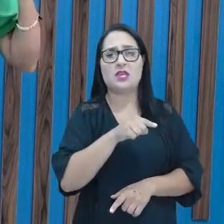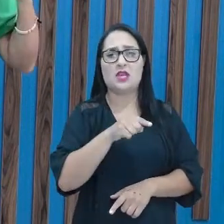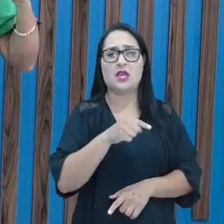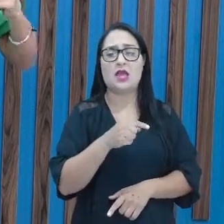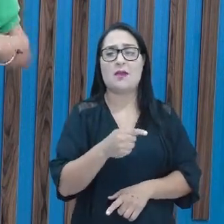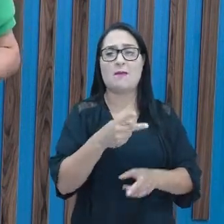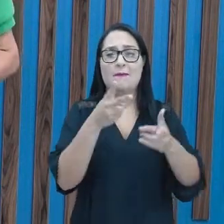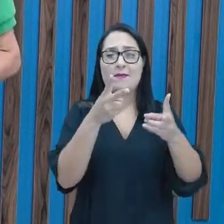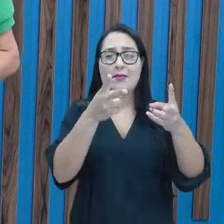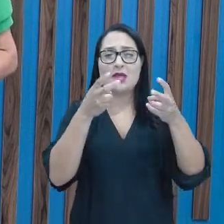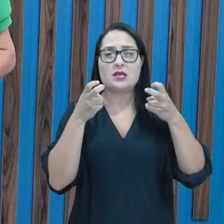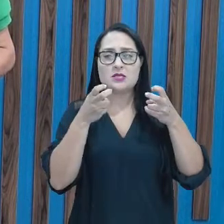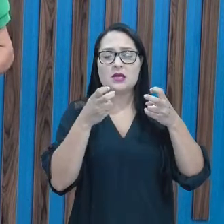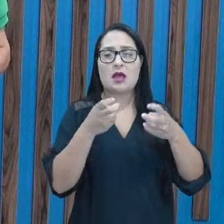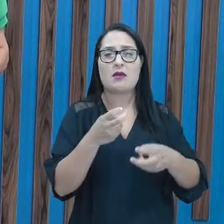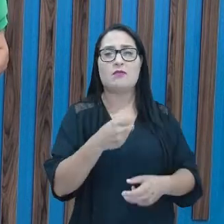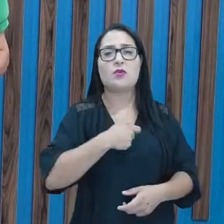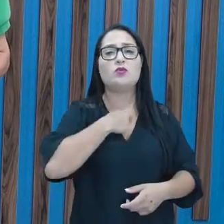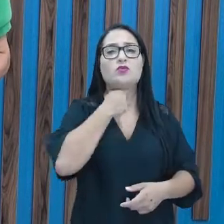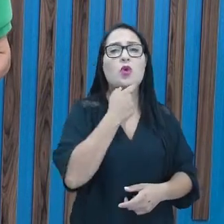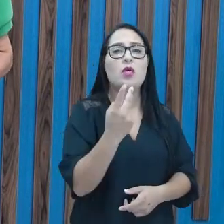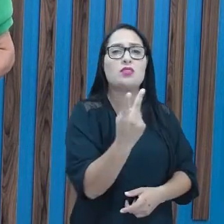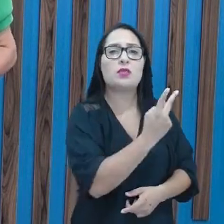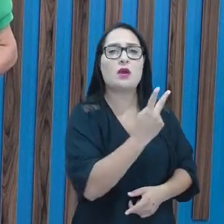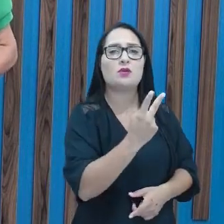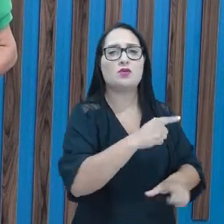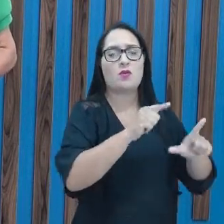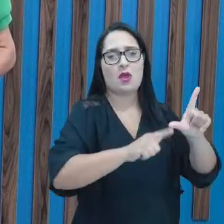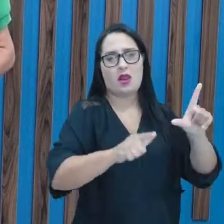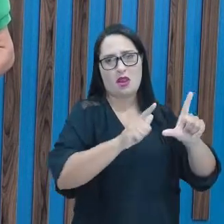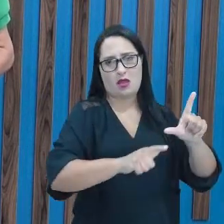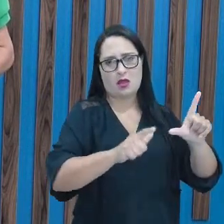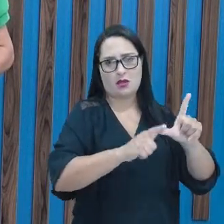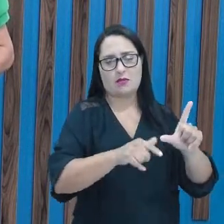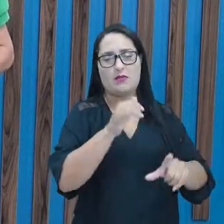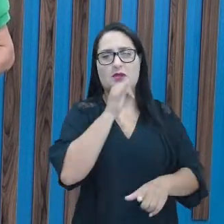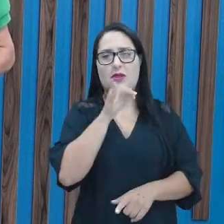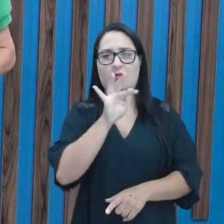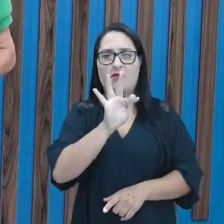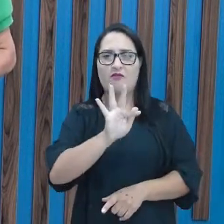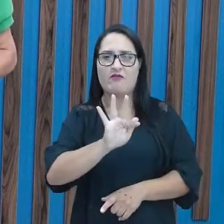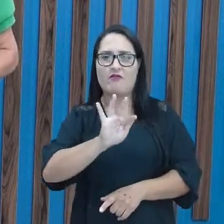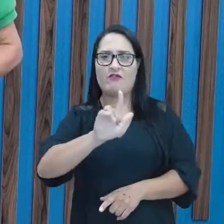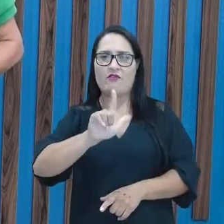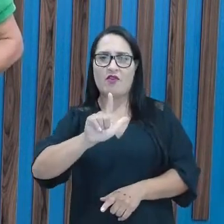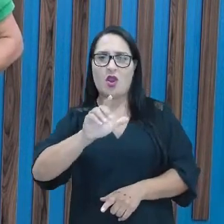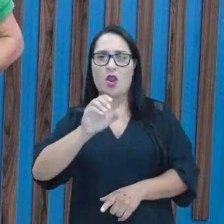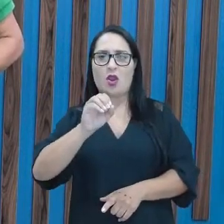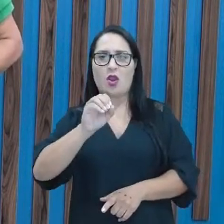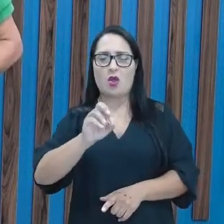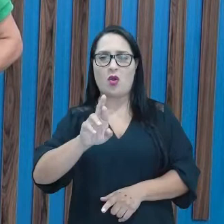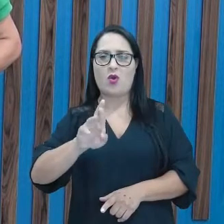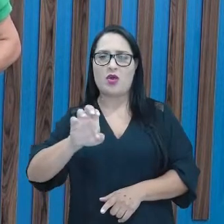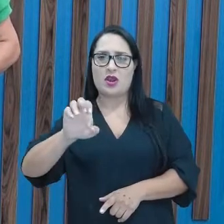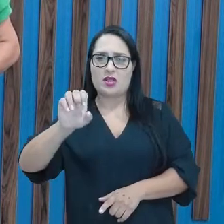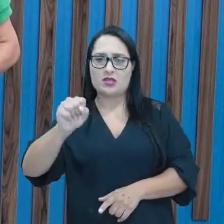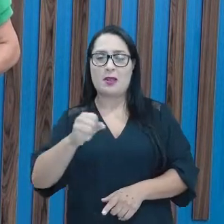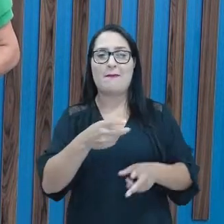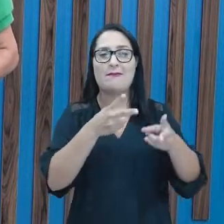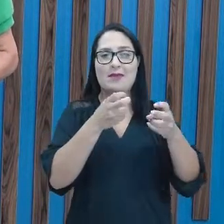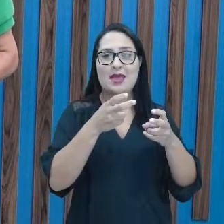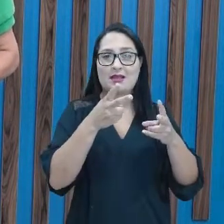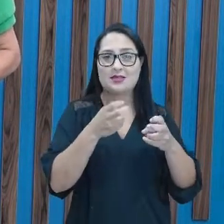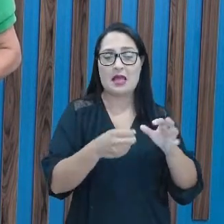das duas consoantes. Então, flores. Você escuta o som do F e você escuta o som do L.